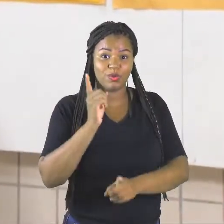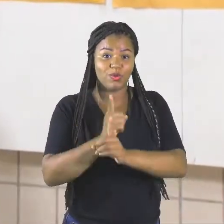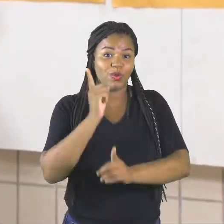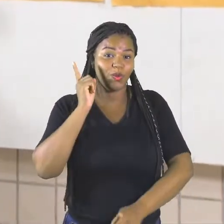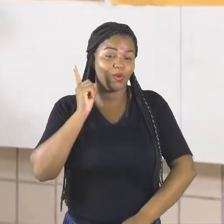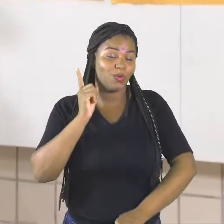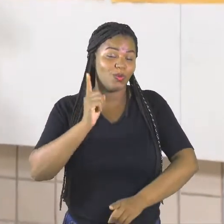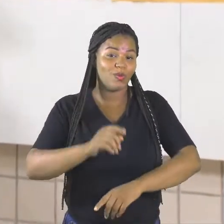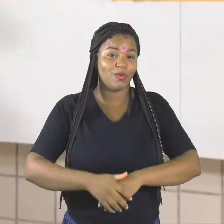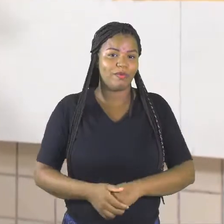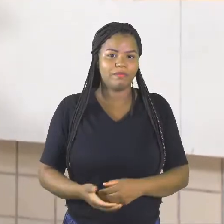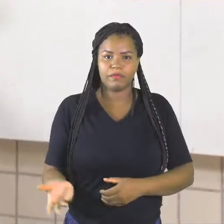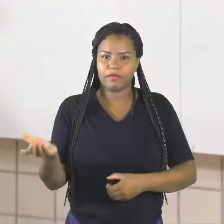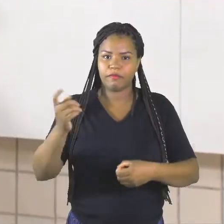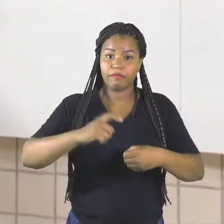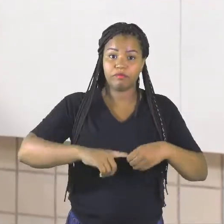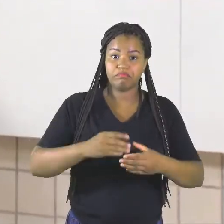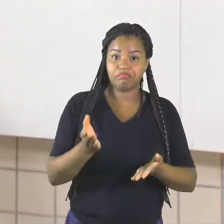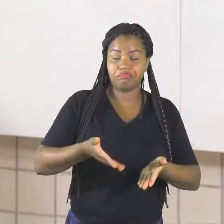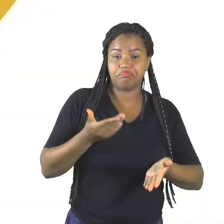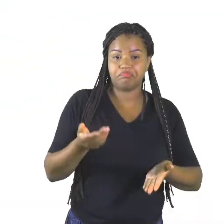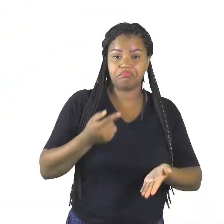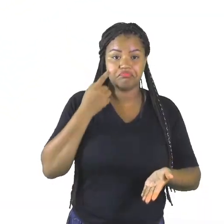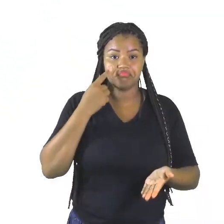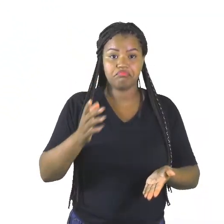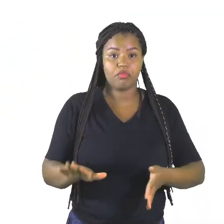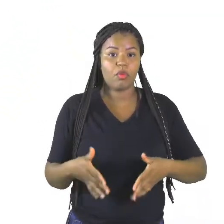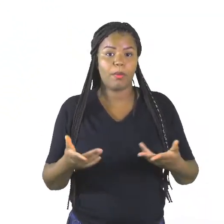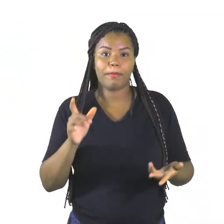livro e ver quais são as palavras.